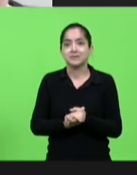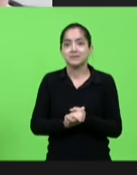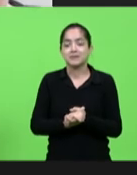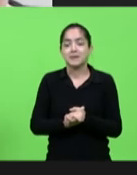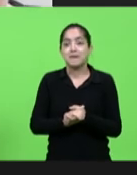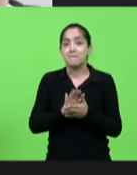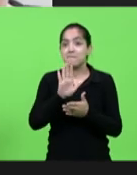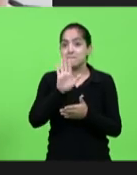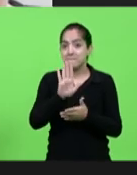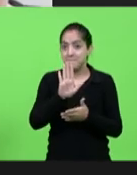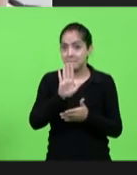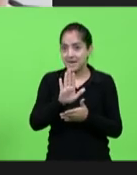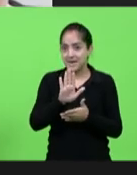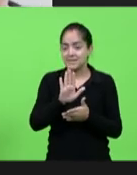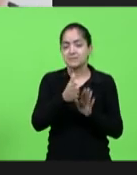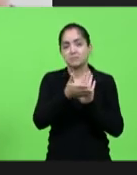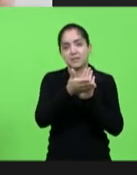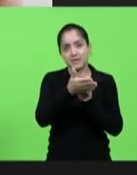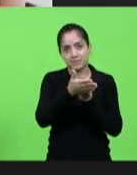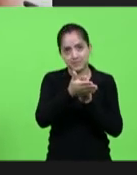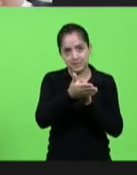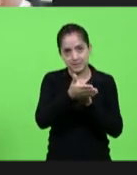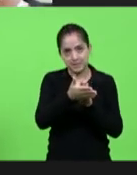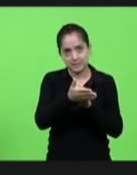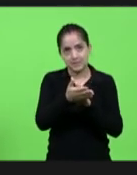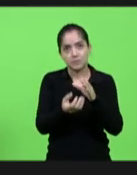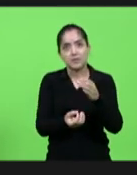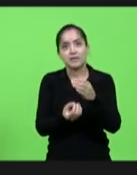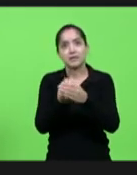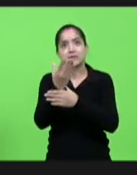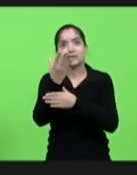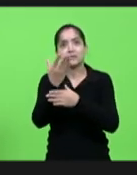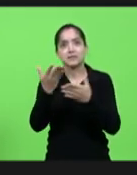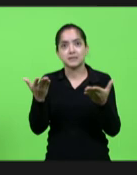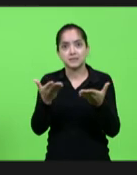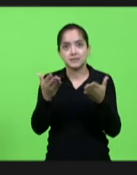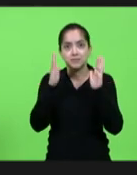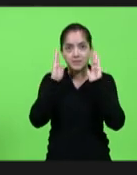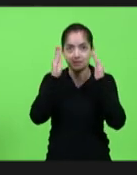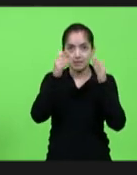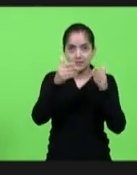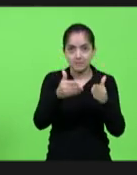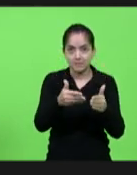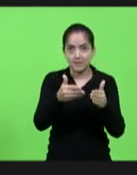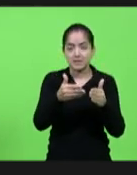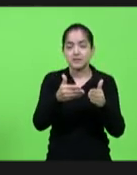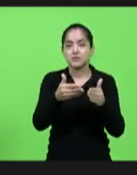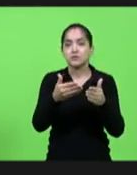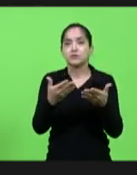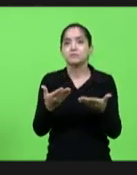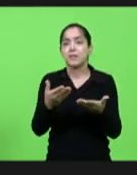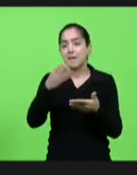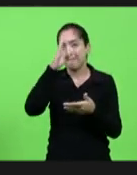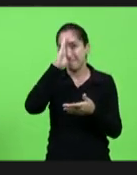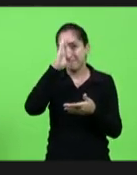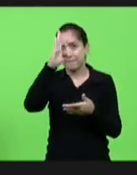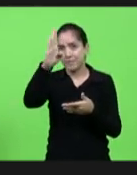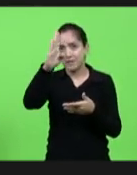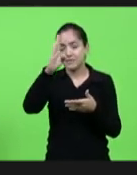mas eu quero te parabenizar pela criação dessa frente parlamentar principalmente